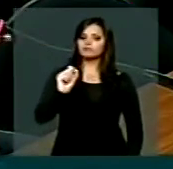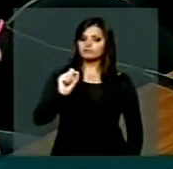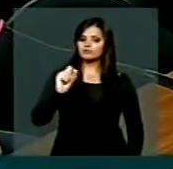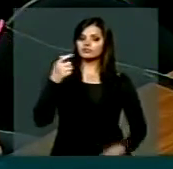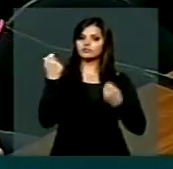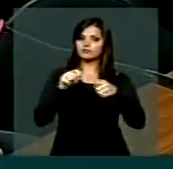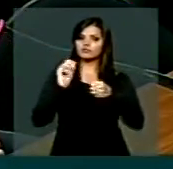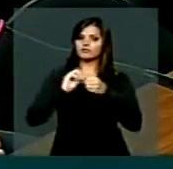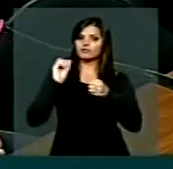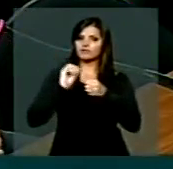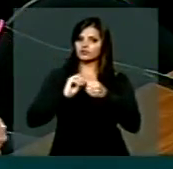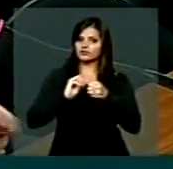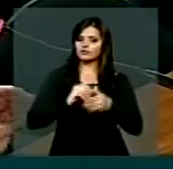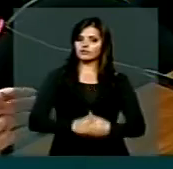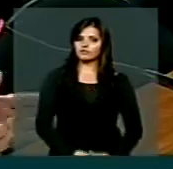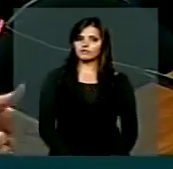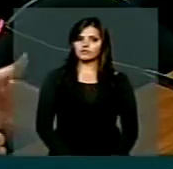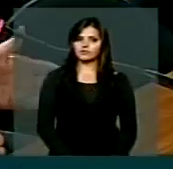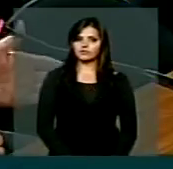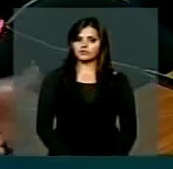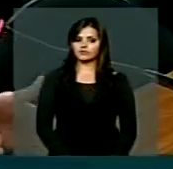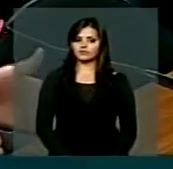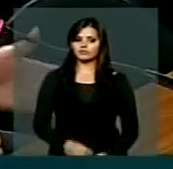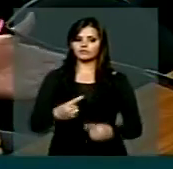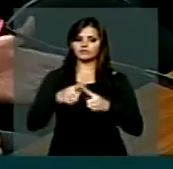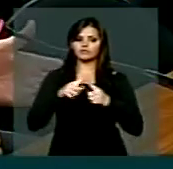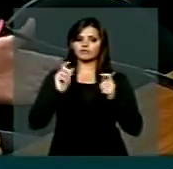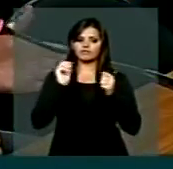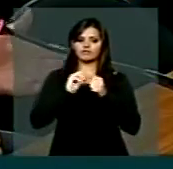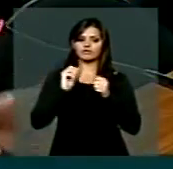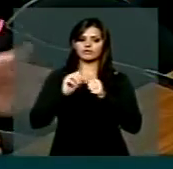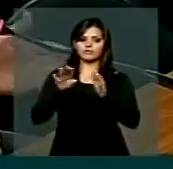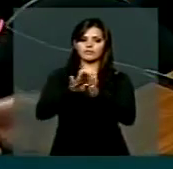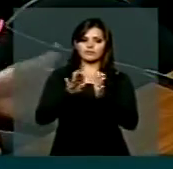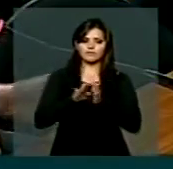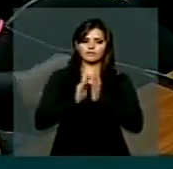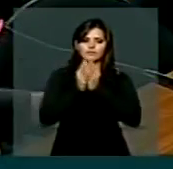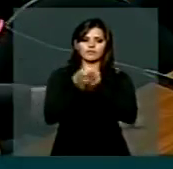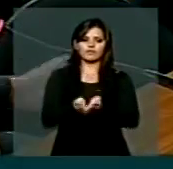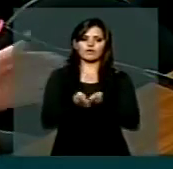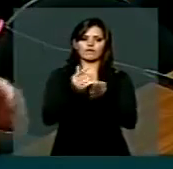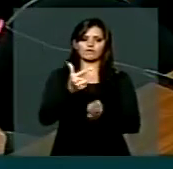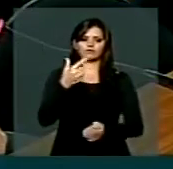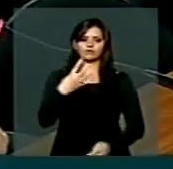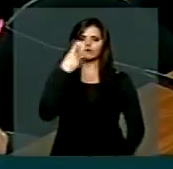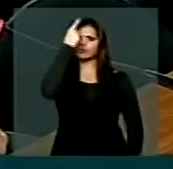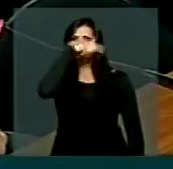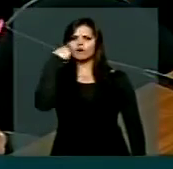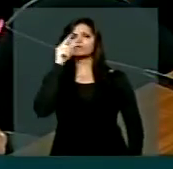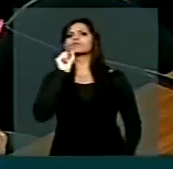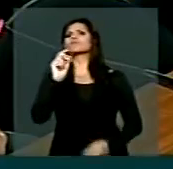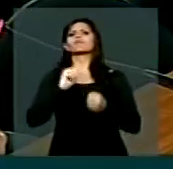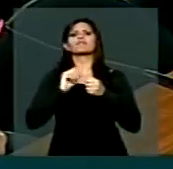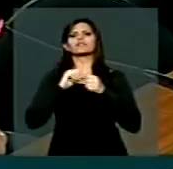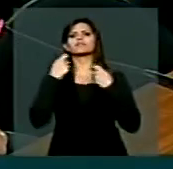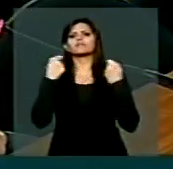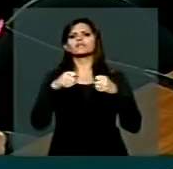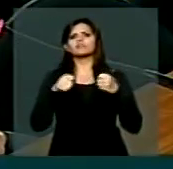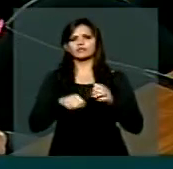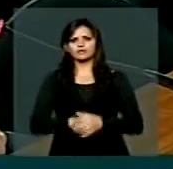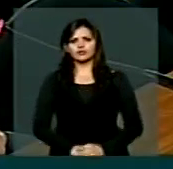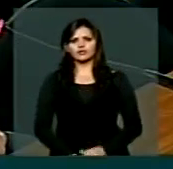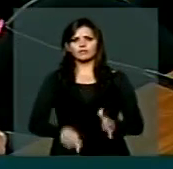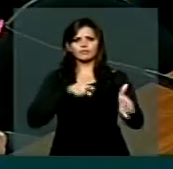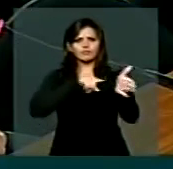fazer para fazer o nosso porto funcionar em 24 horas? Essa é a minha maior pergunta.